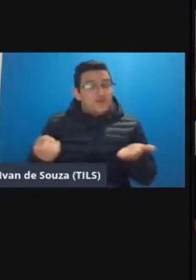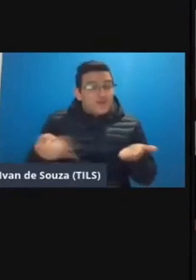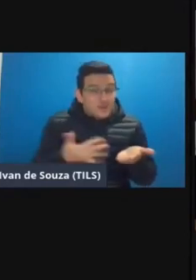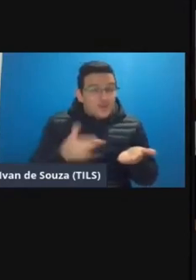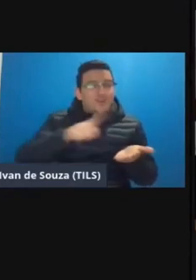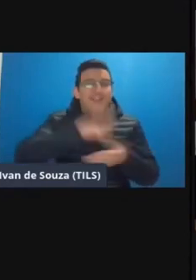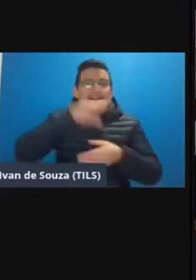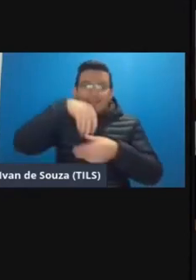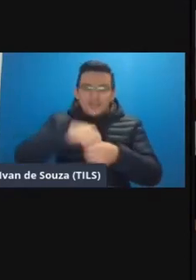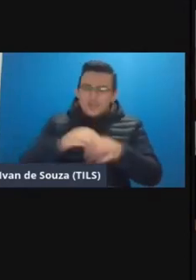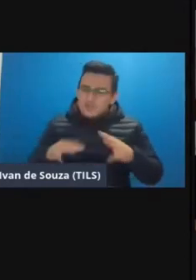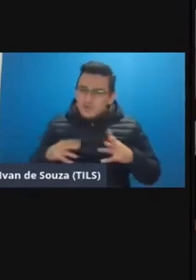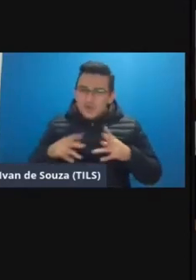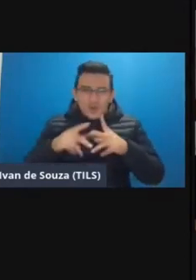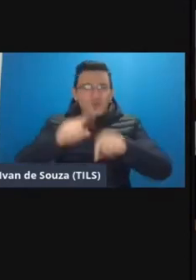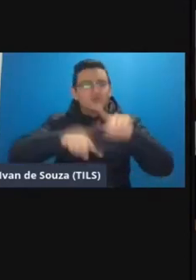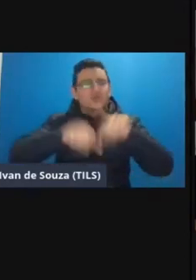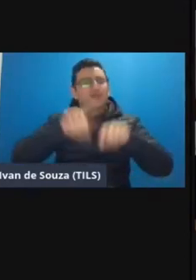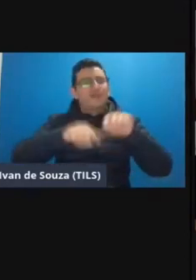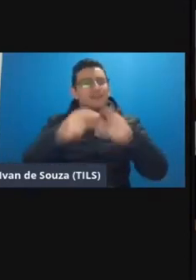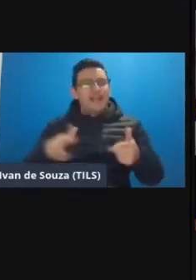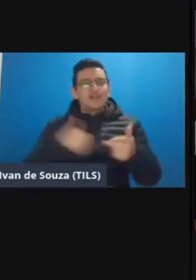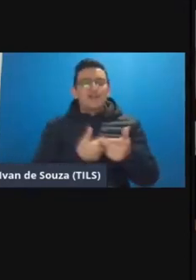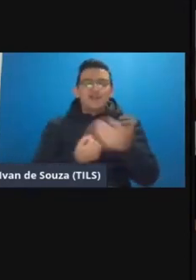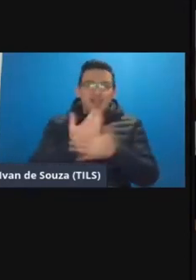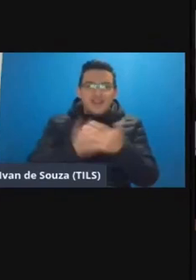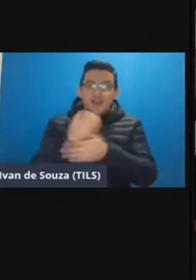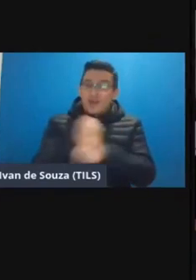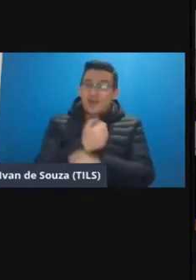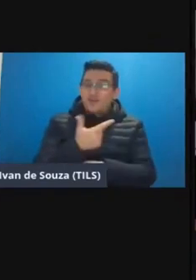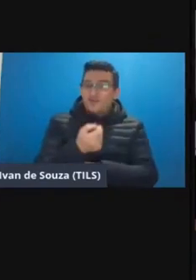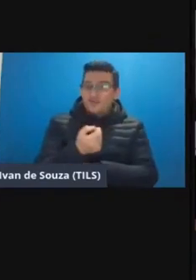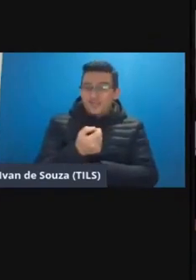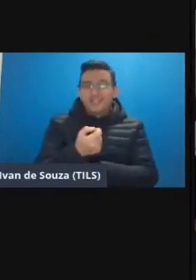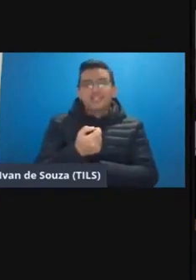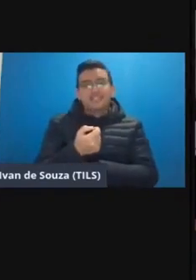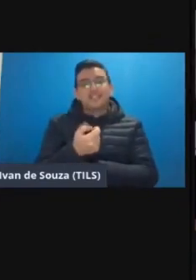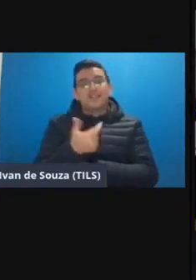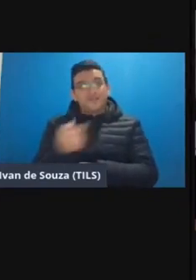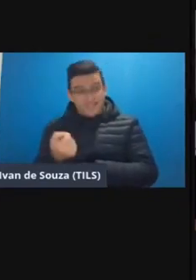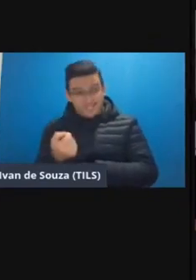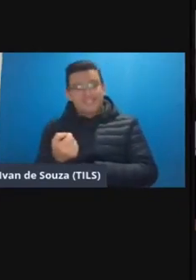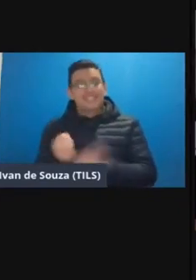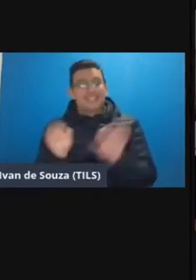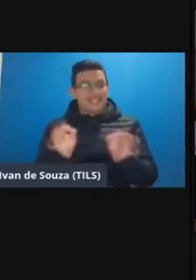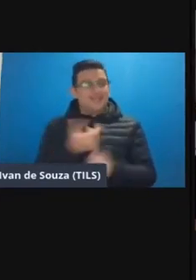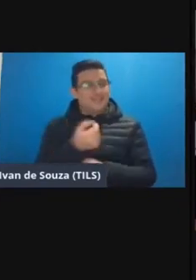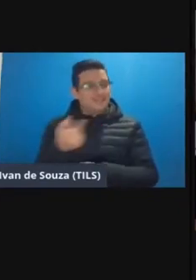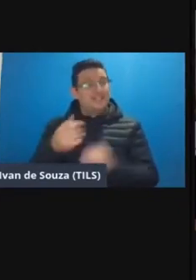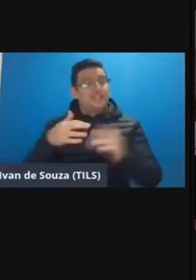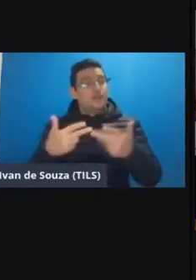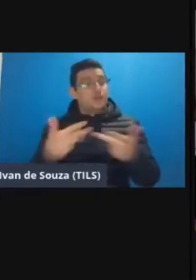reúne todos os materiais que nós estamos produzindo no ano de dois mil e vinte então